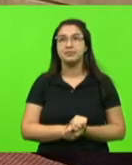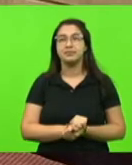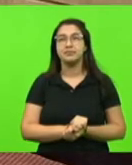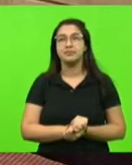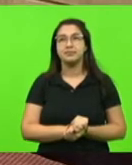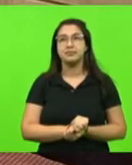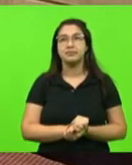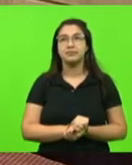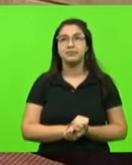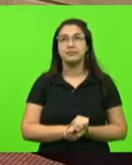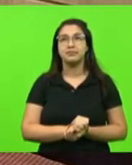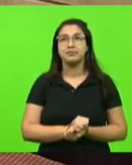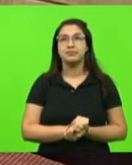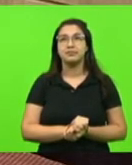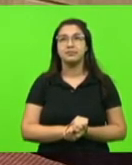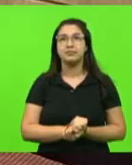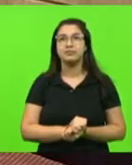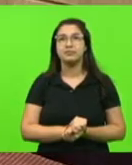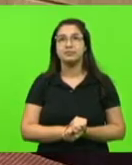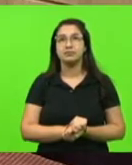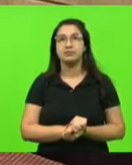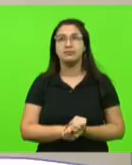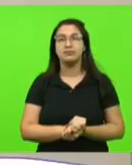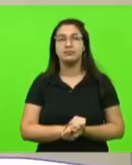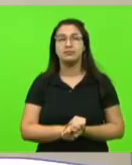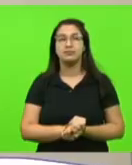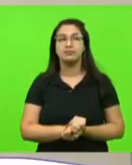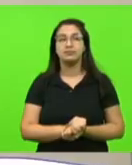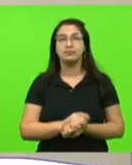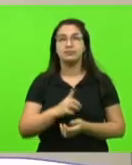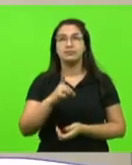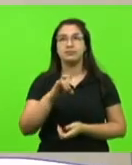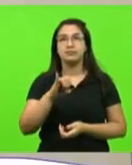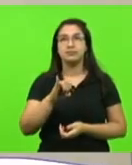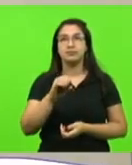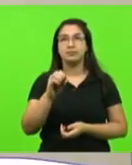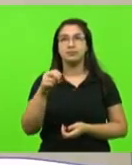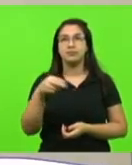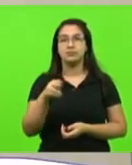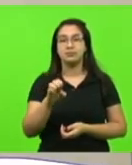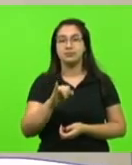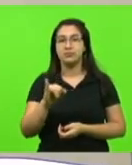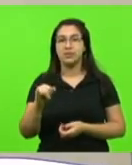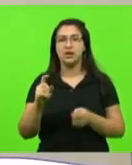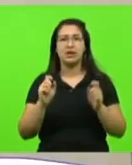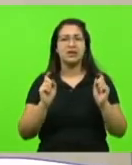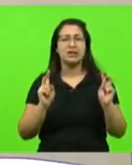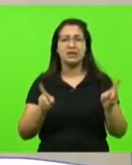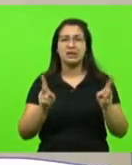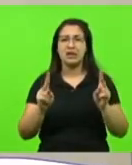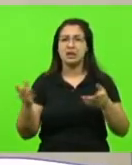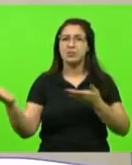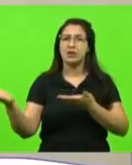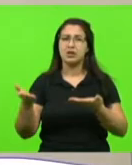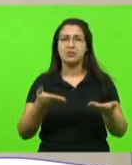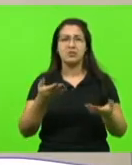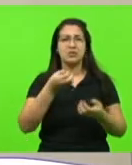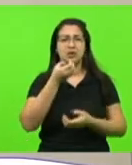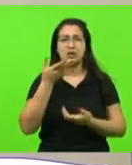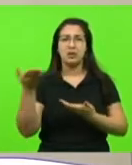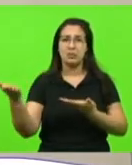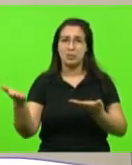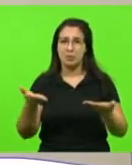O comandante Jonei, essa casa sempre recebe V. Exª de braços abertos, seja sempre bem-vindo,